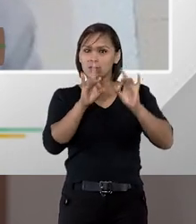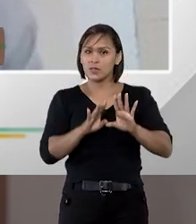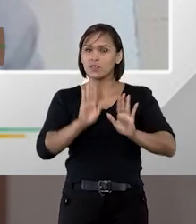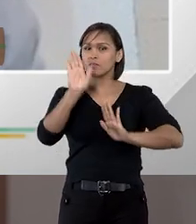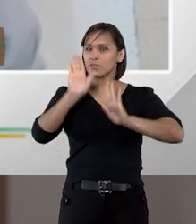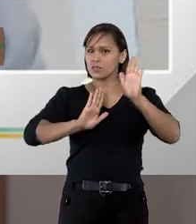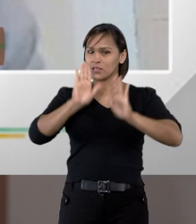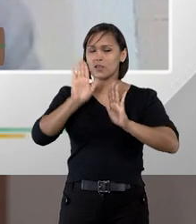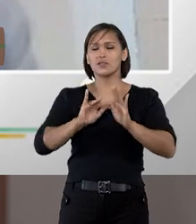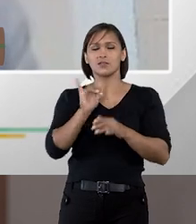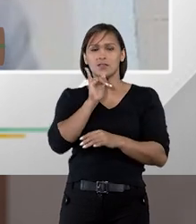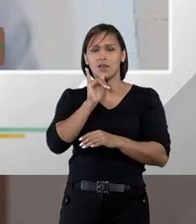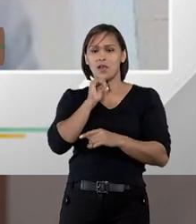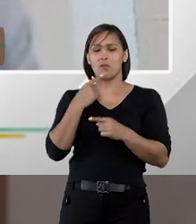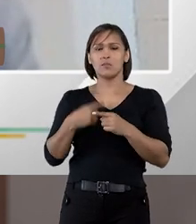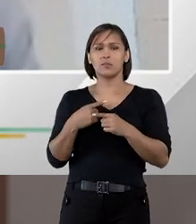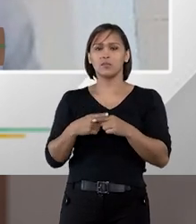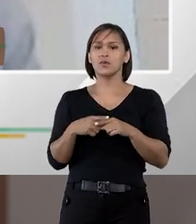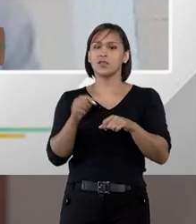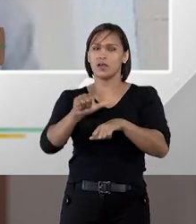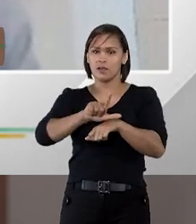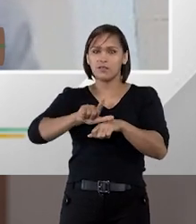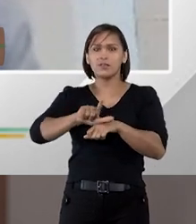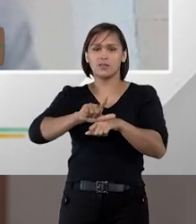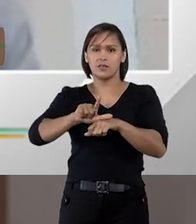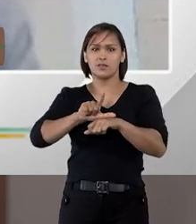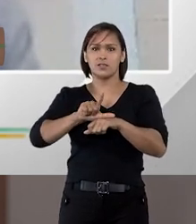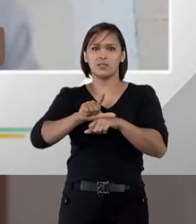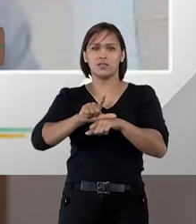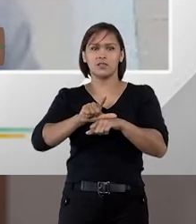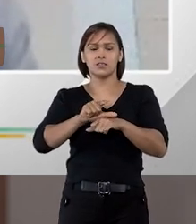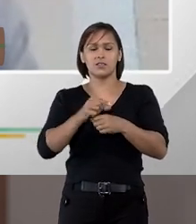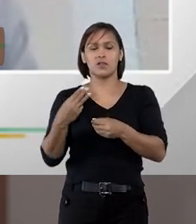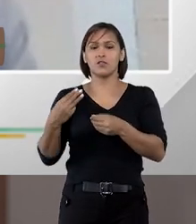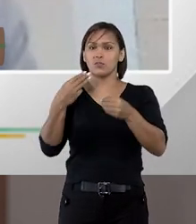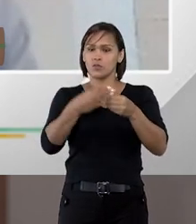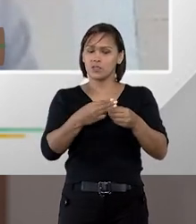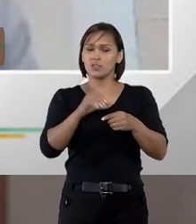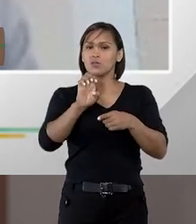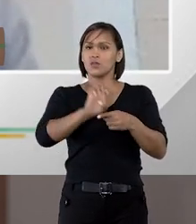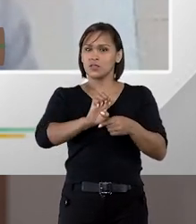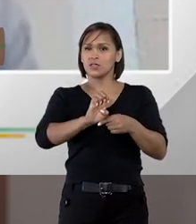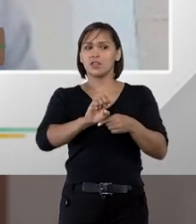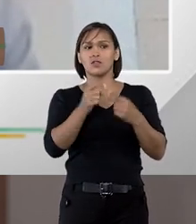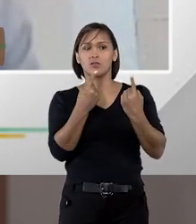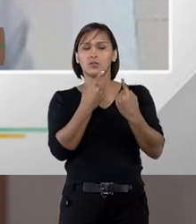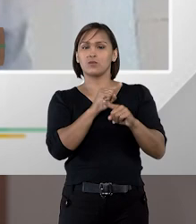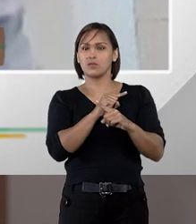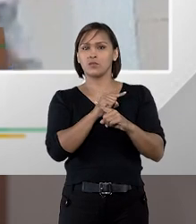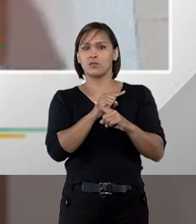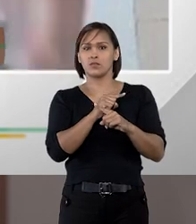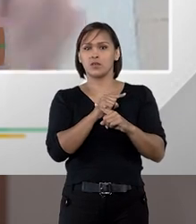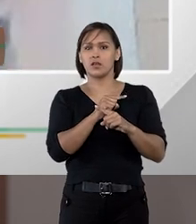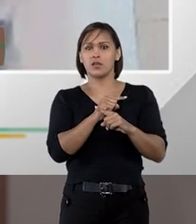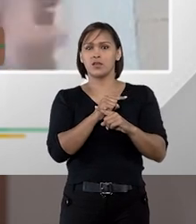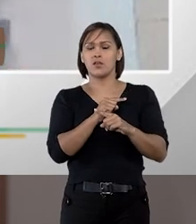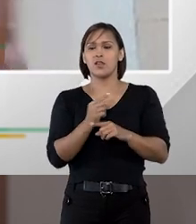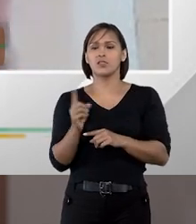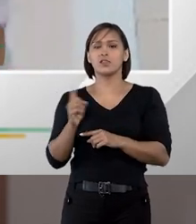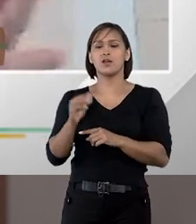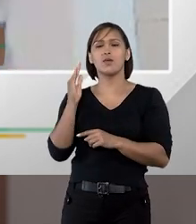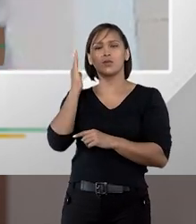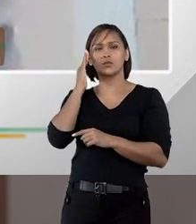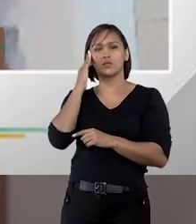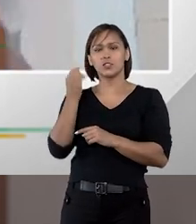licitação, por exemplo, e que cabe legislação no âmbito municipal e estadual em sentido contrário. Não